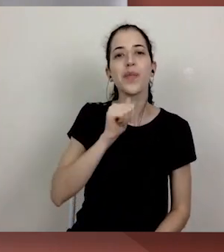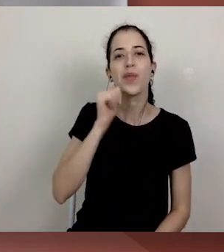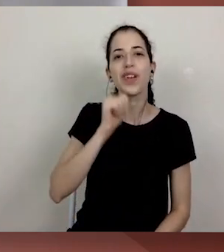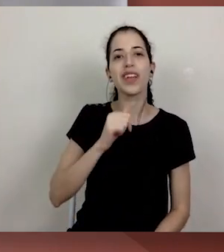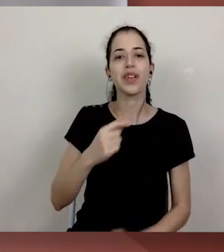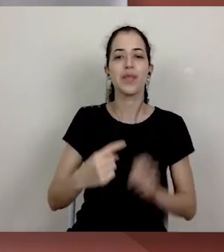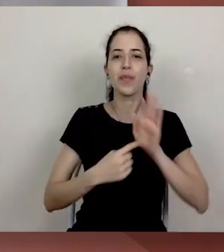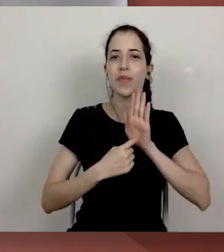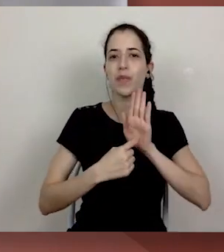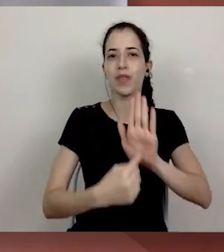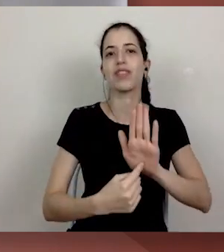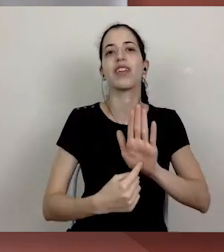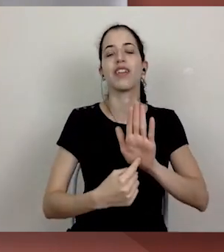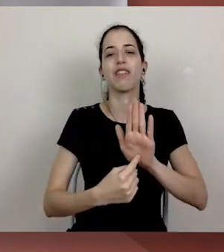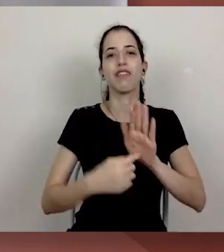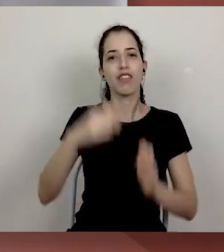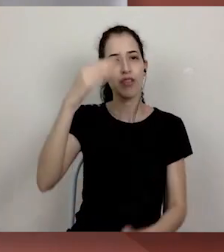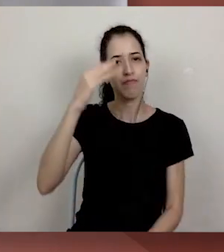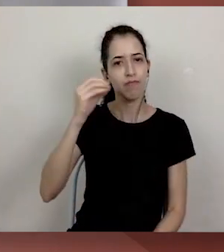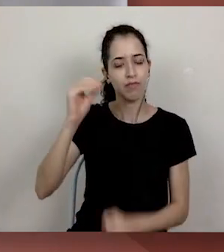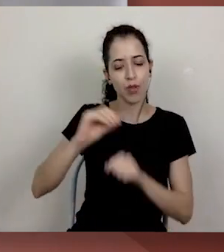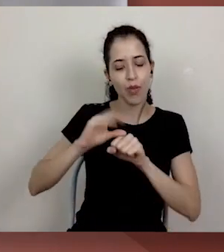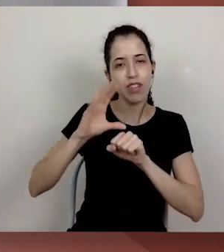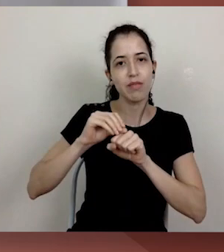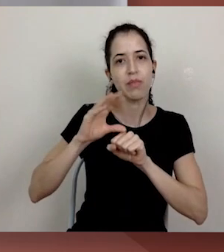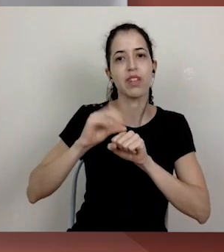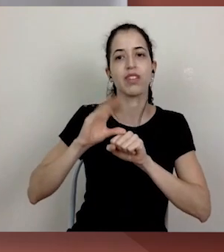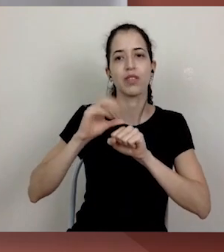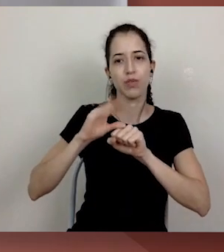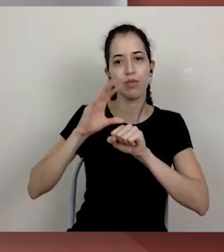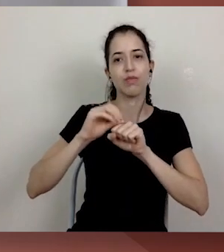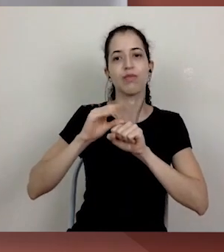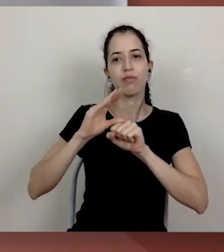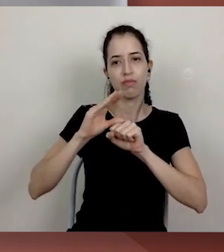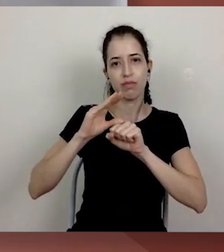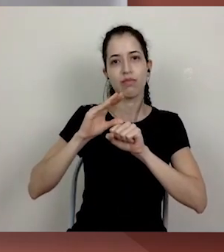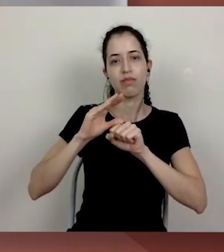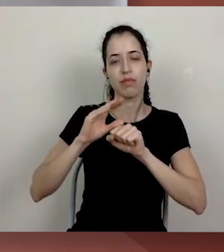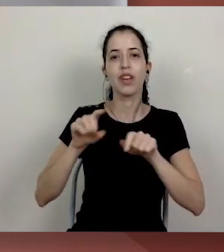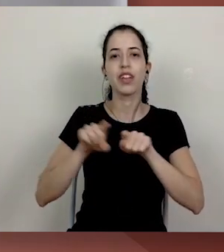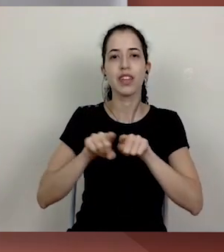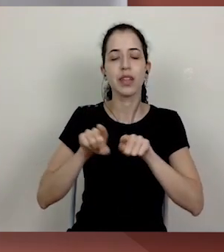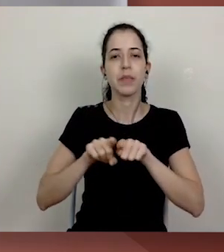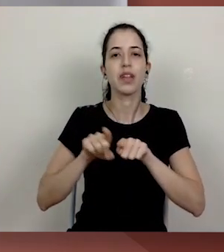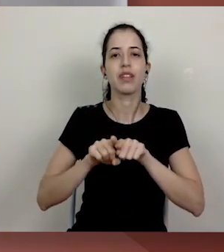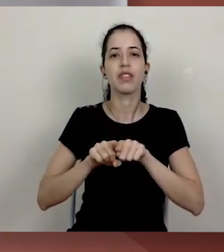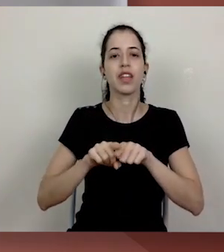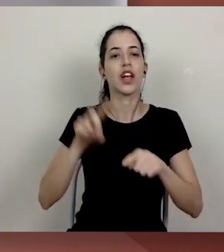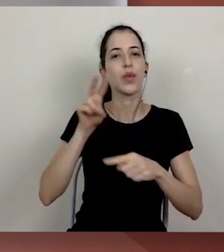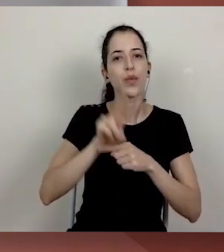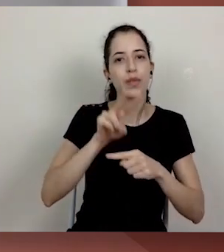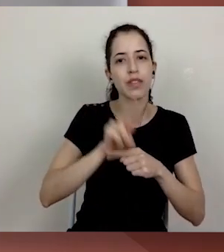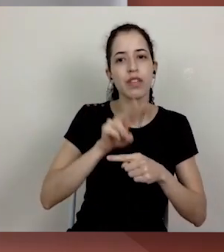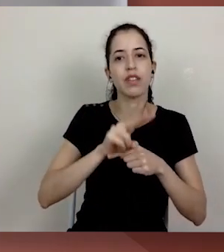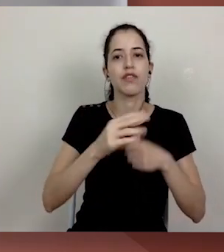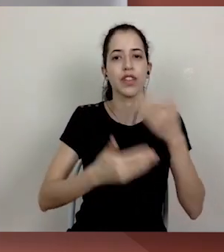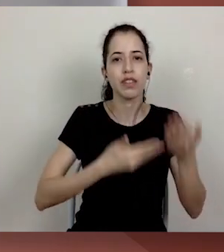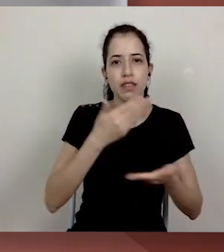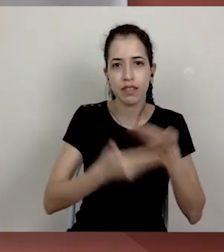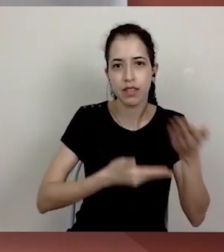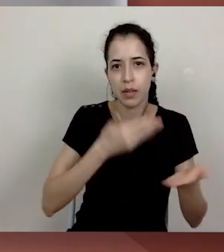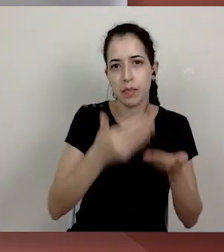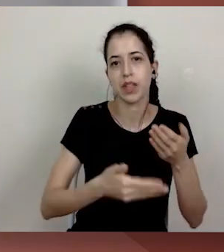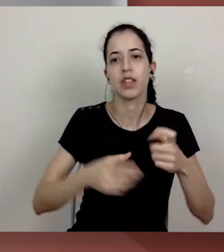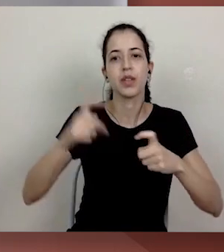demonstravam o saber, que procuravam o conhecimento, que de alguma forma exerciam a arte da cura